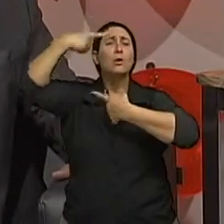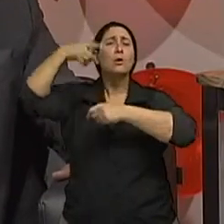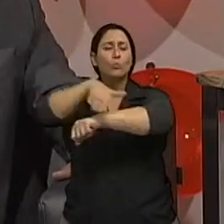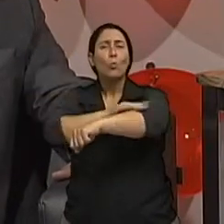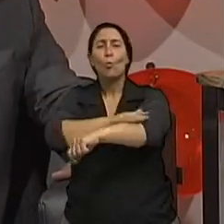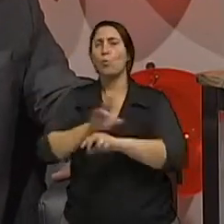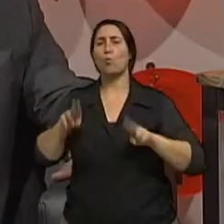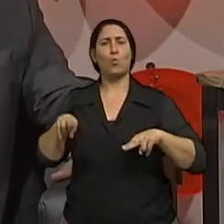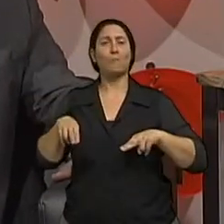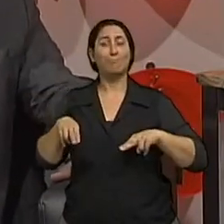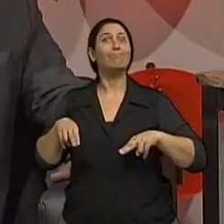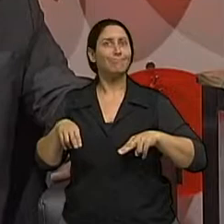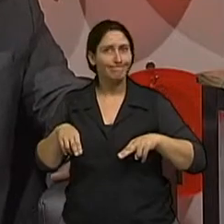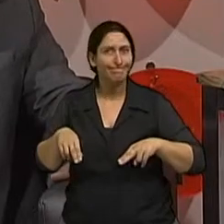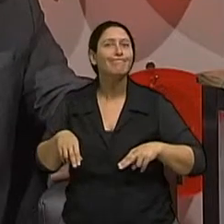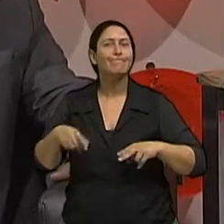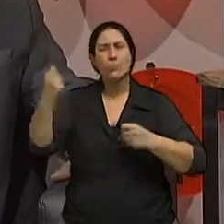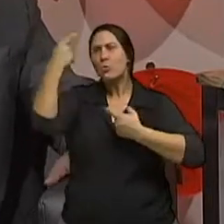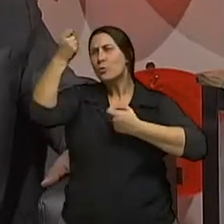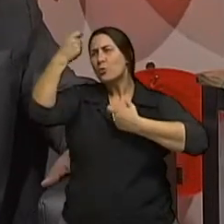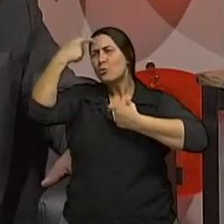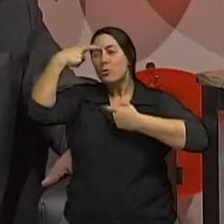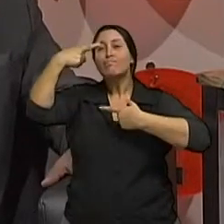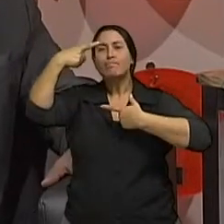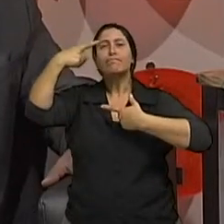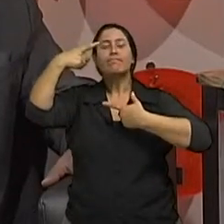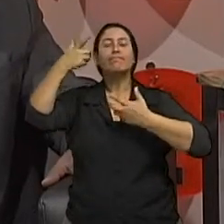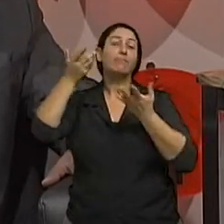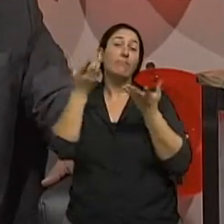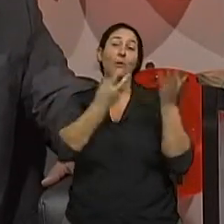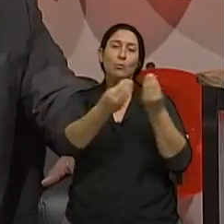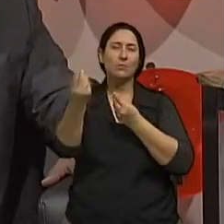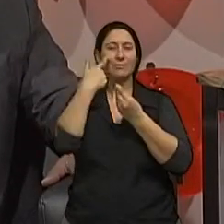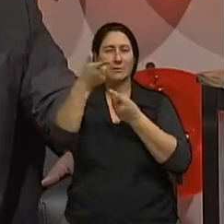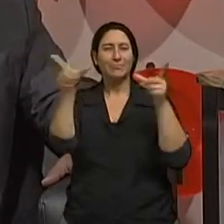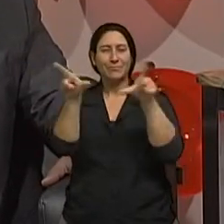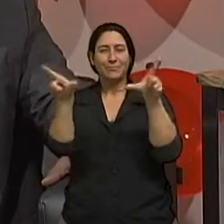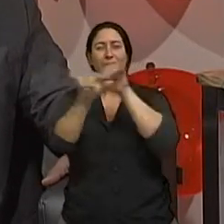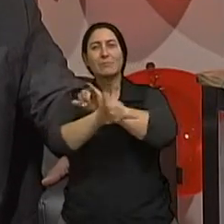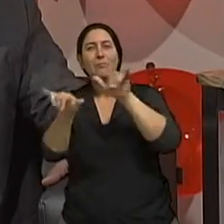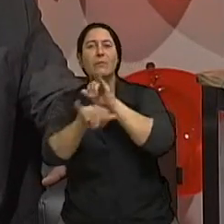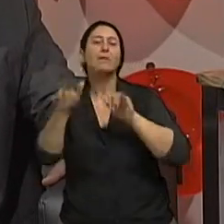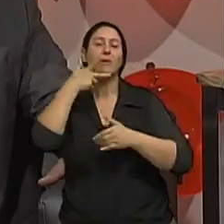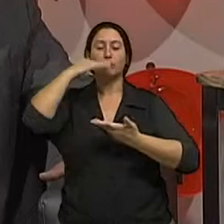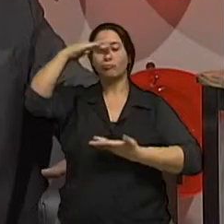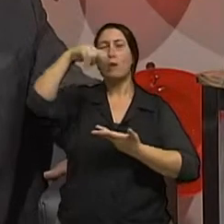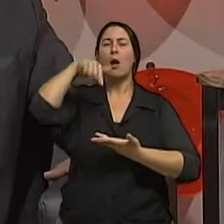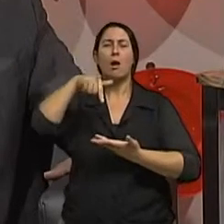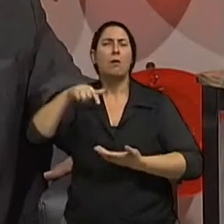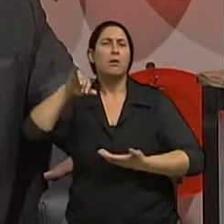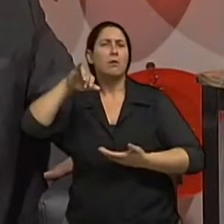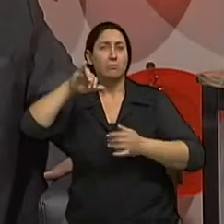Para complementar, filtro solar, filtro solar, esses comerciais de barreira solar, é um produto que